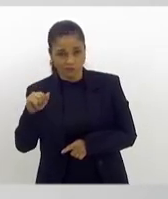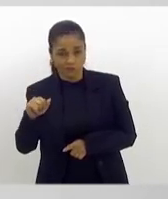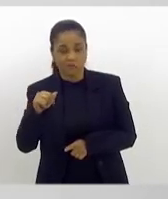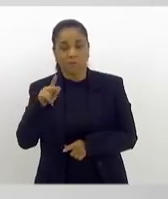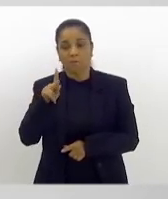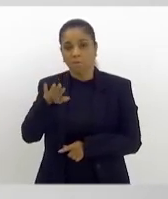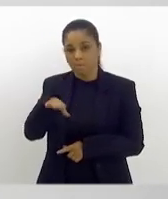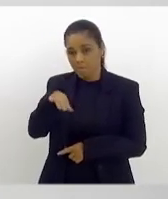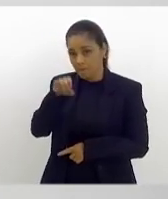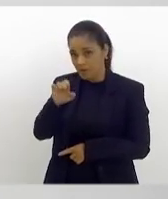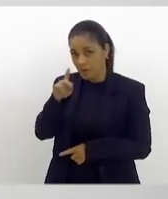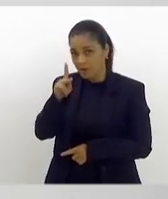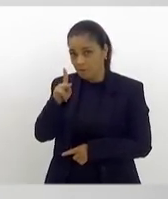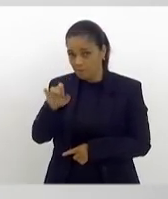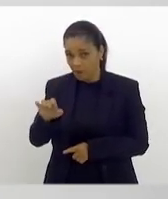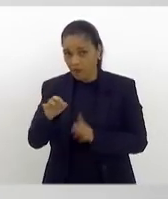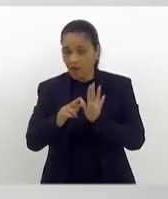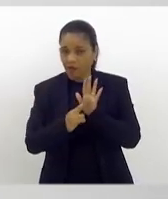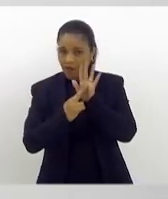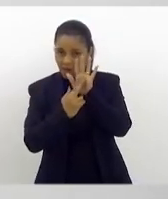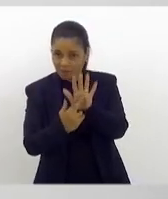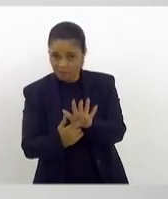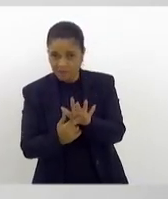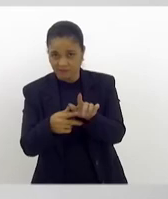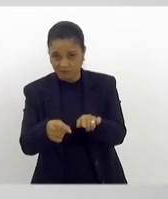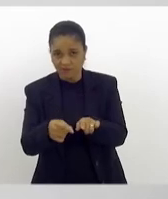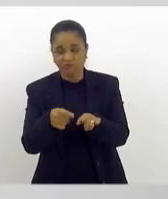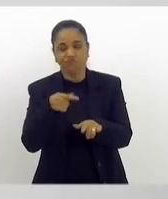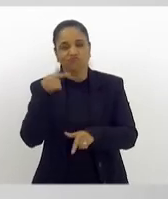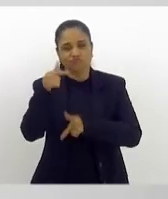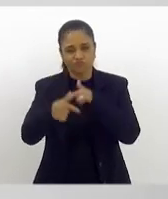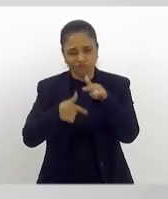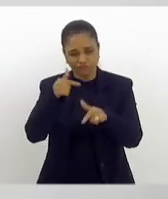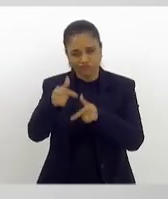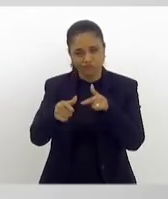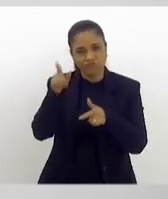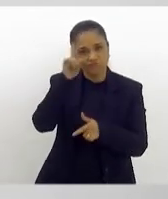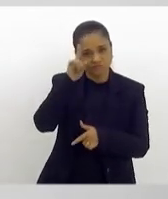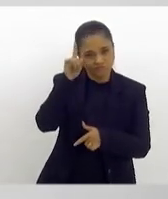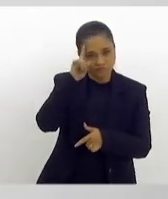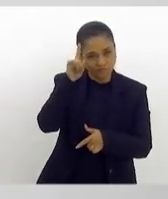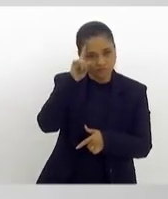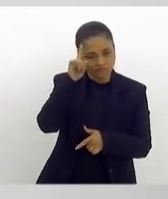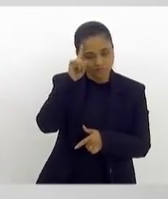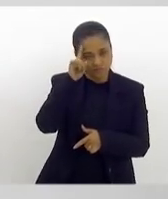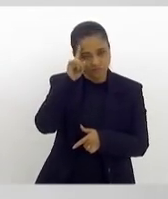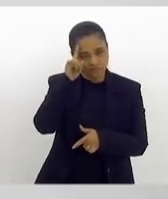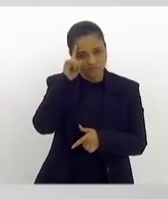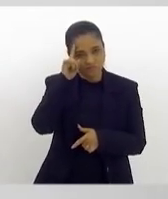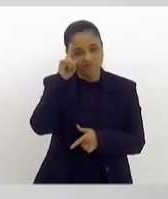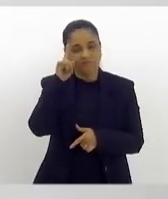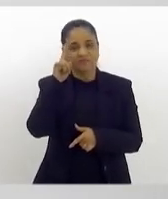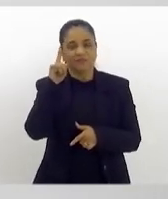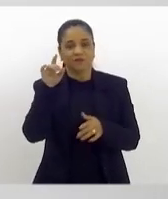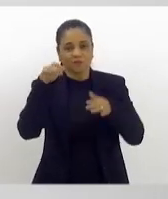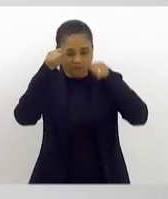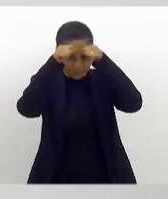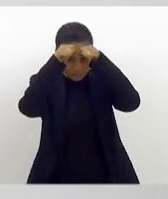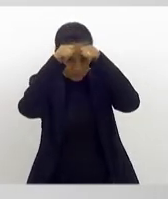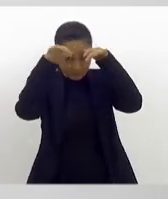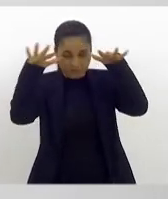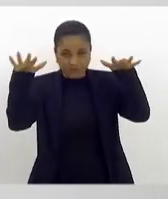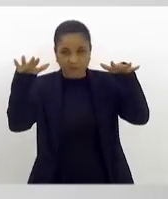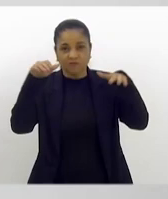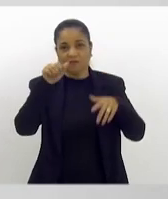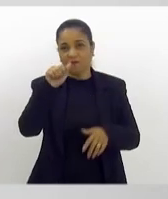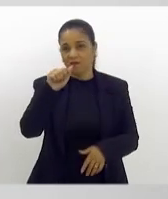que lidam diariamente com o espectro autista na sua casa.